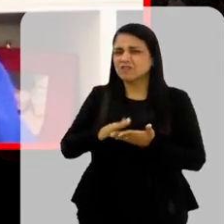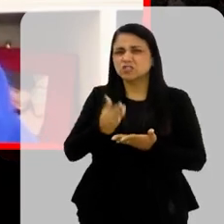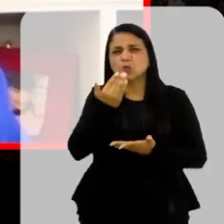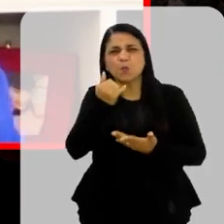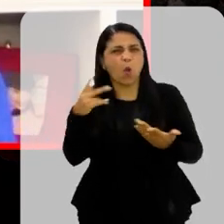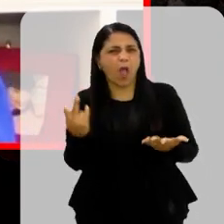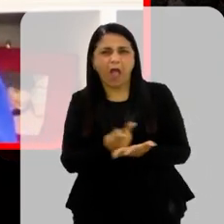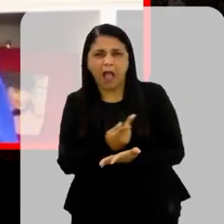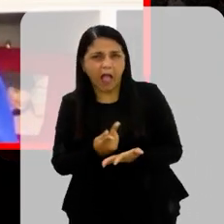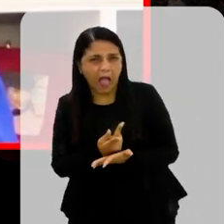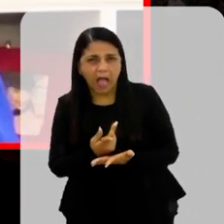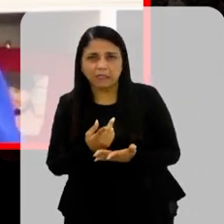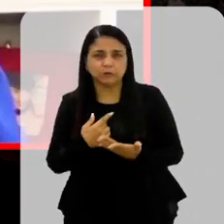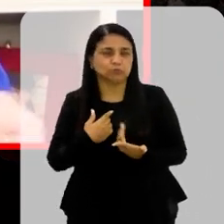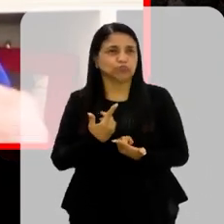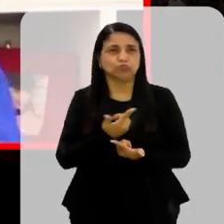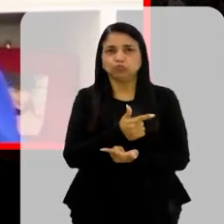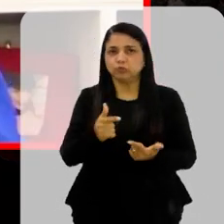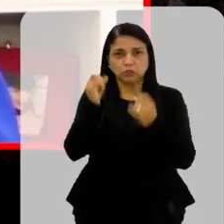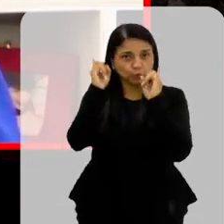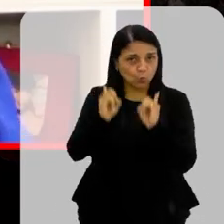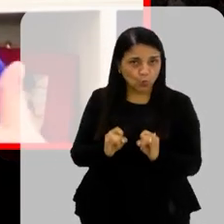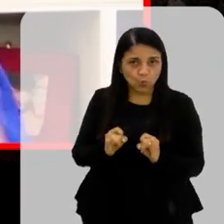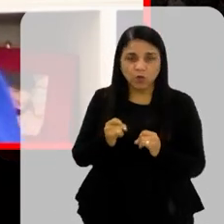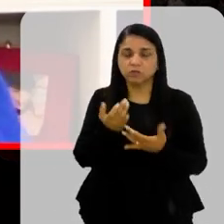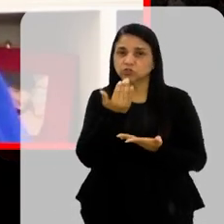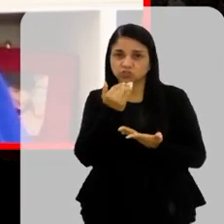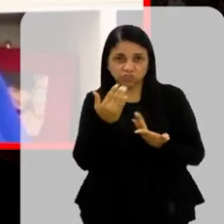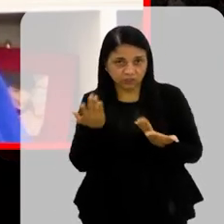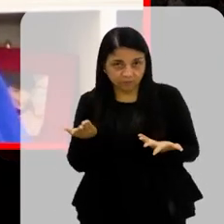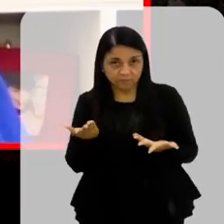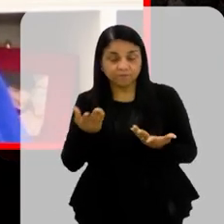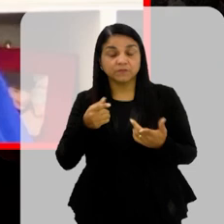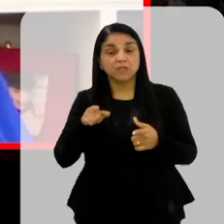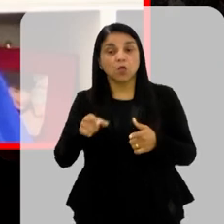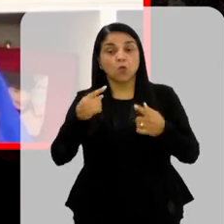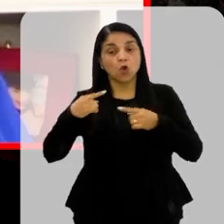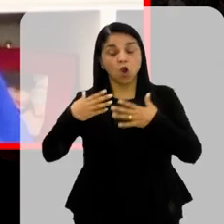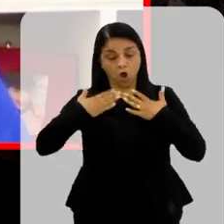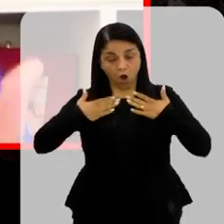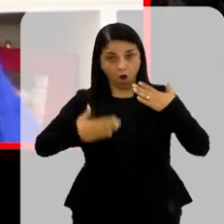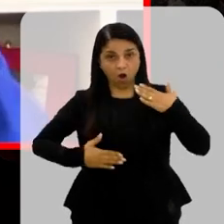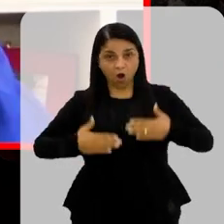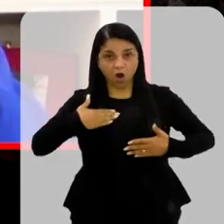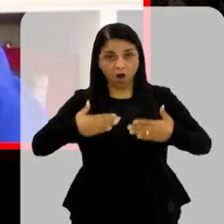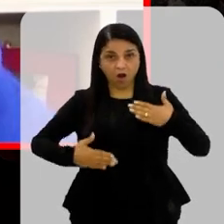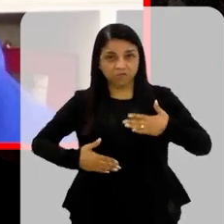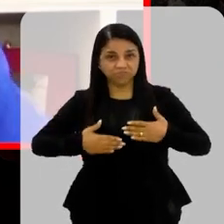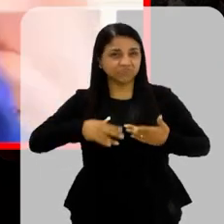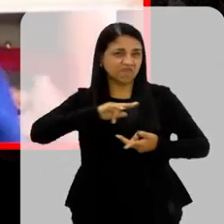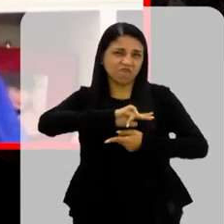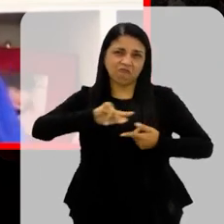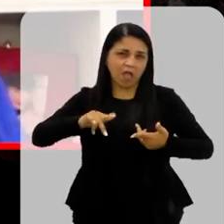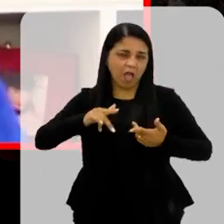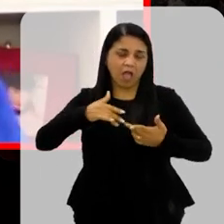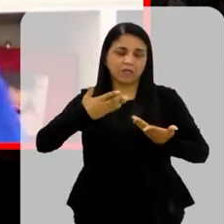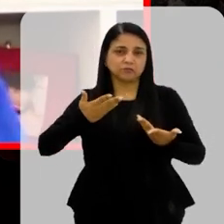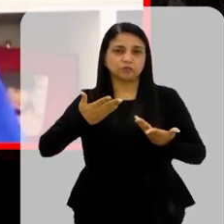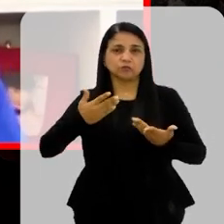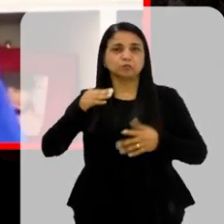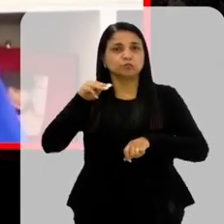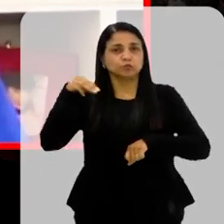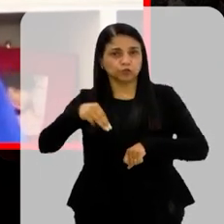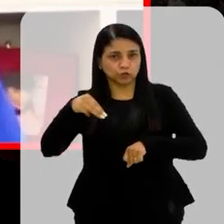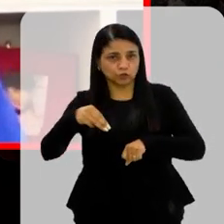errado, se não fez dieta O próprio organismo da pessoa foi lá por um motivo variado também E